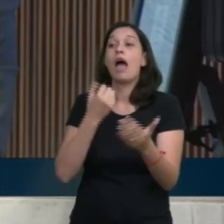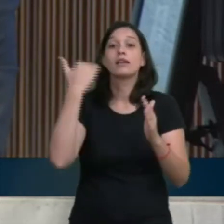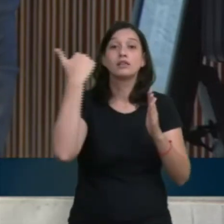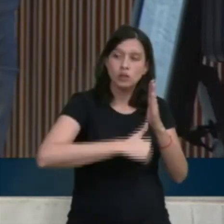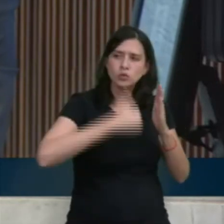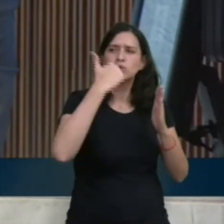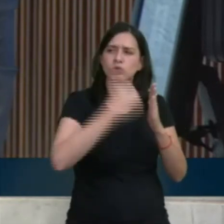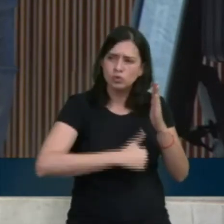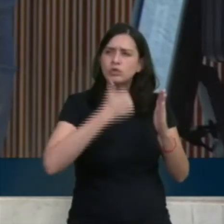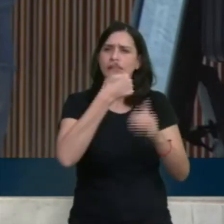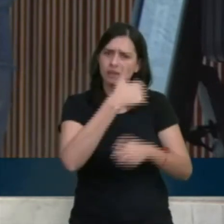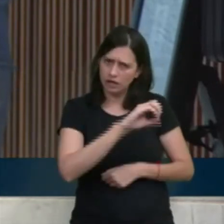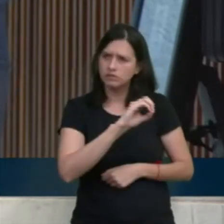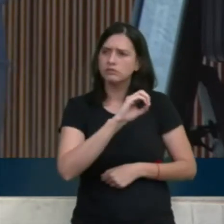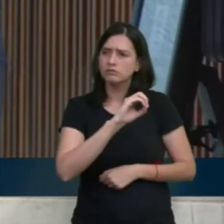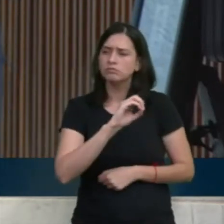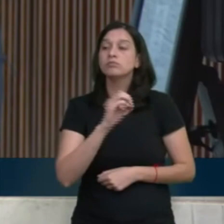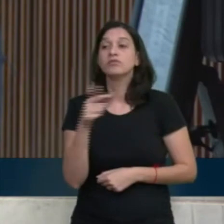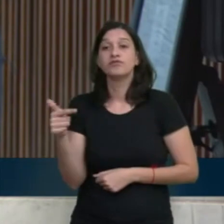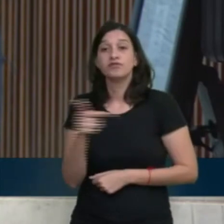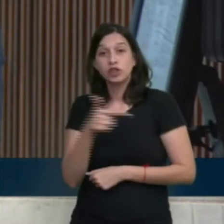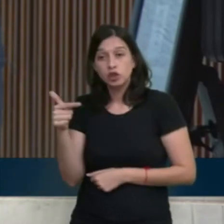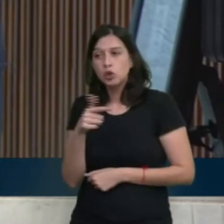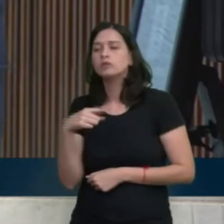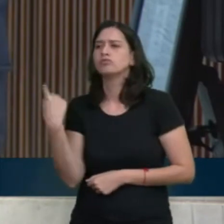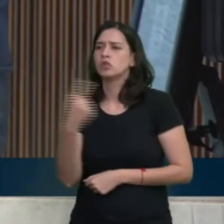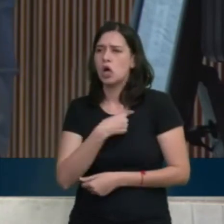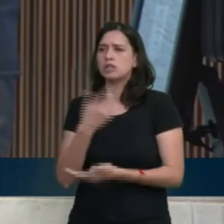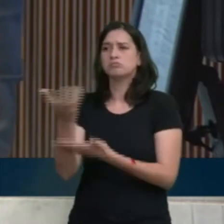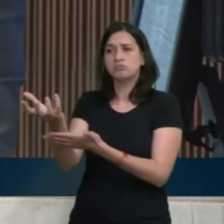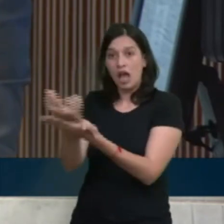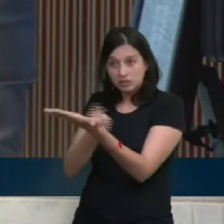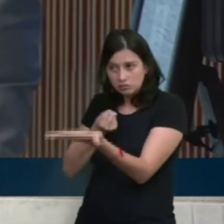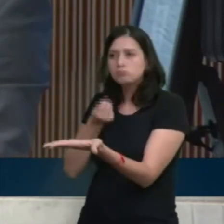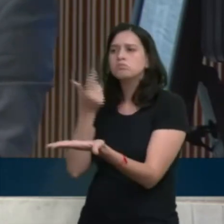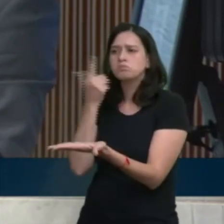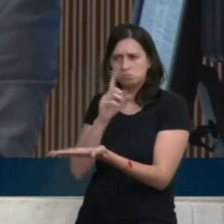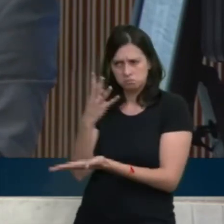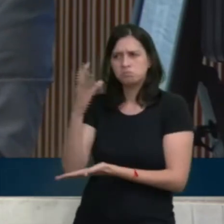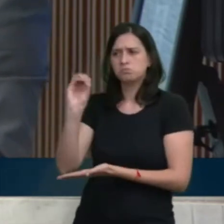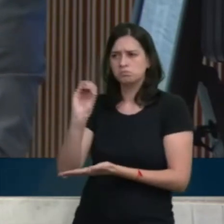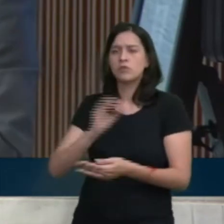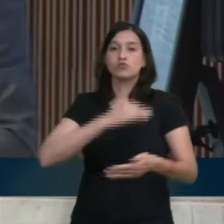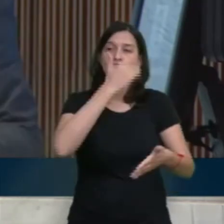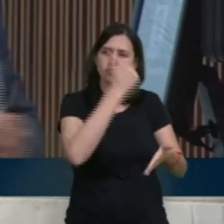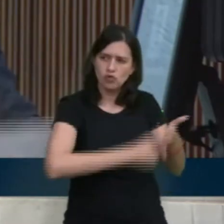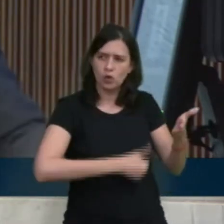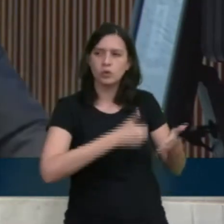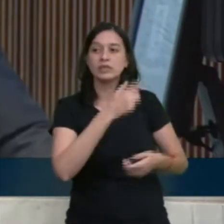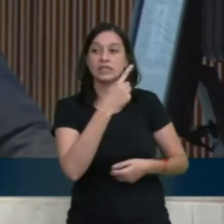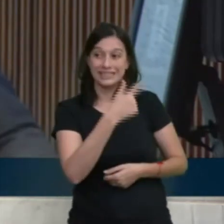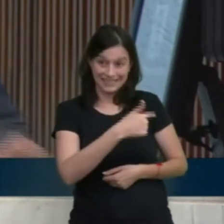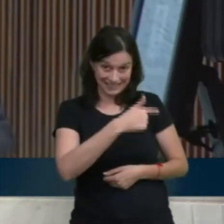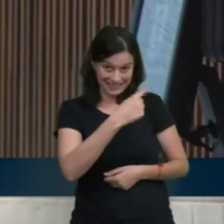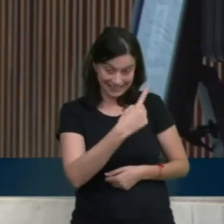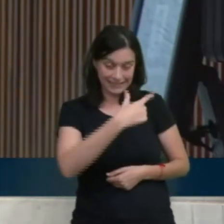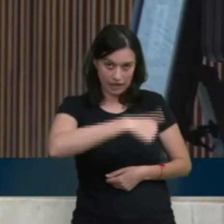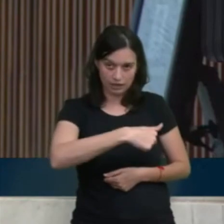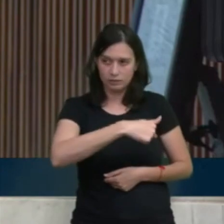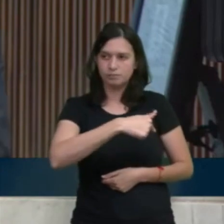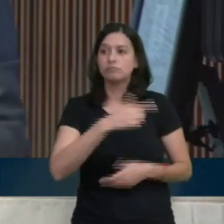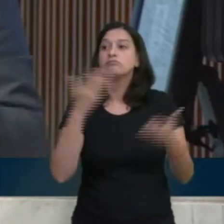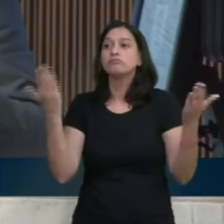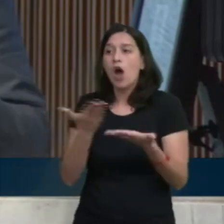o Paraná arrecadava 40 e renunciava a 17. No ano de 24, 43, para renunciar, quase 21.